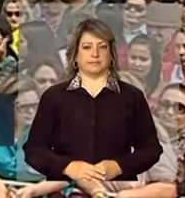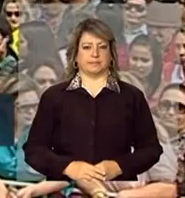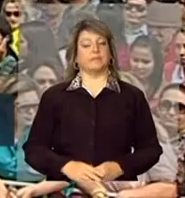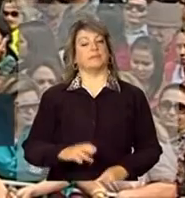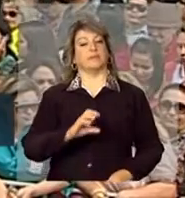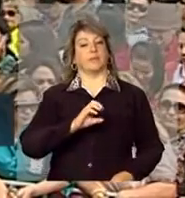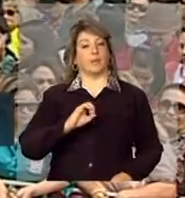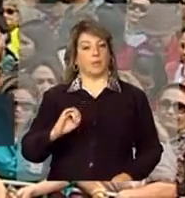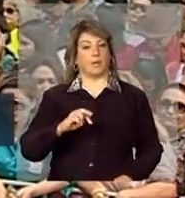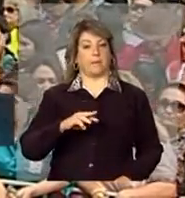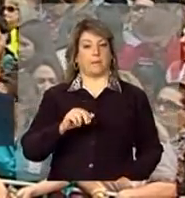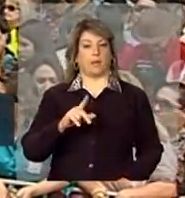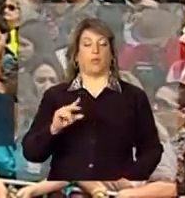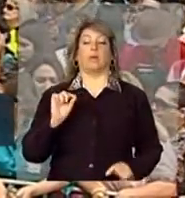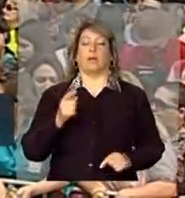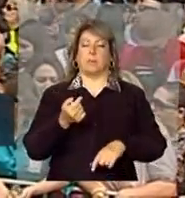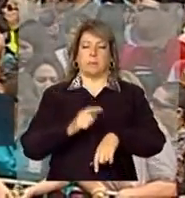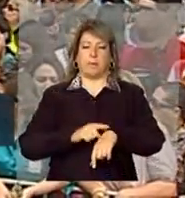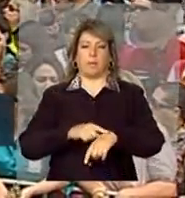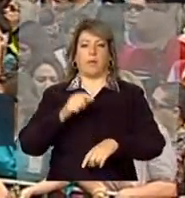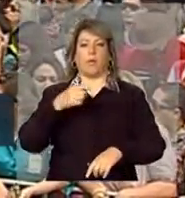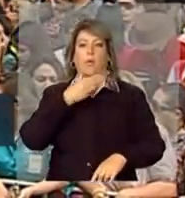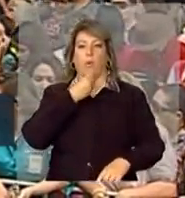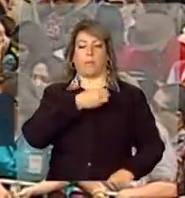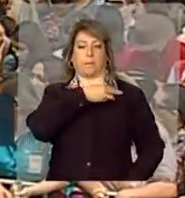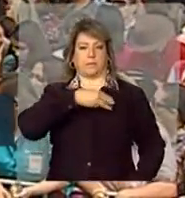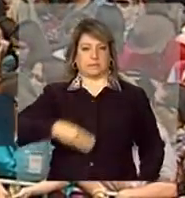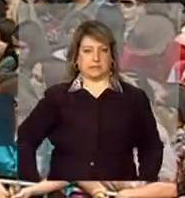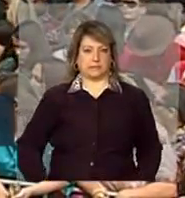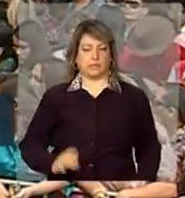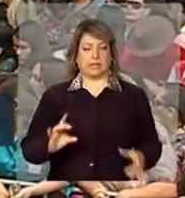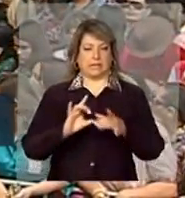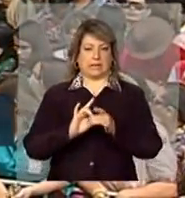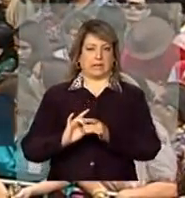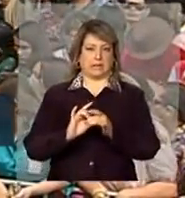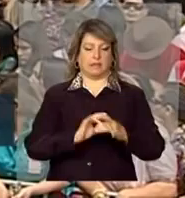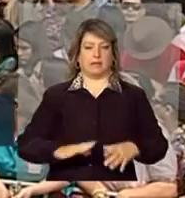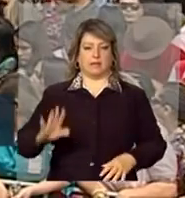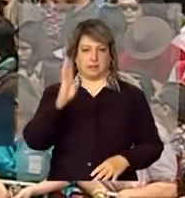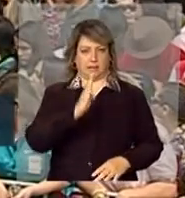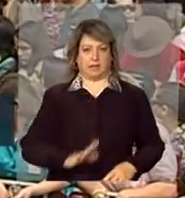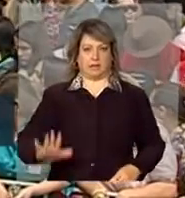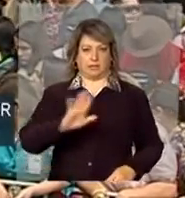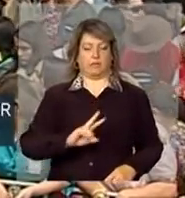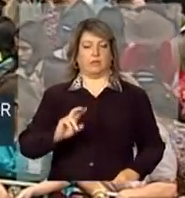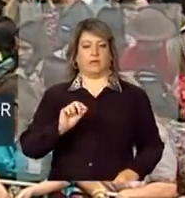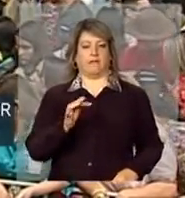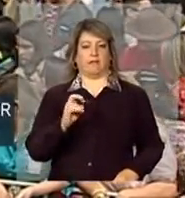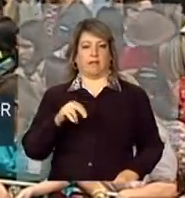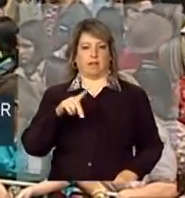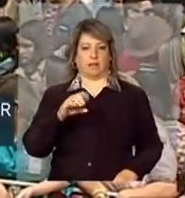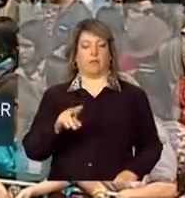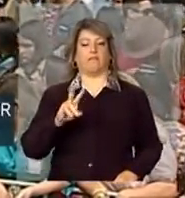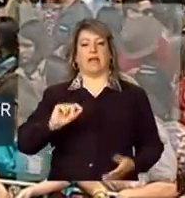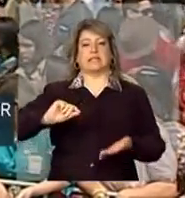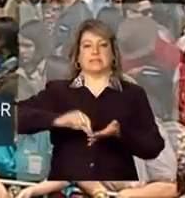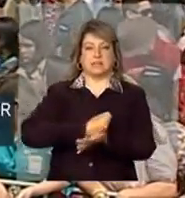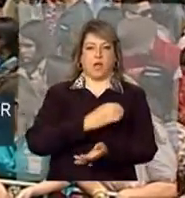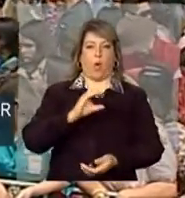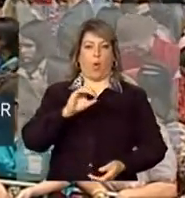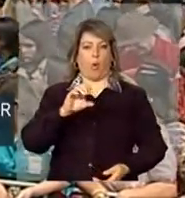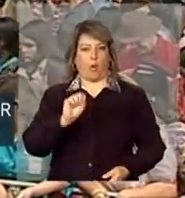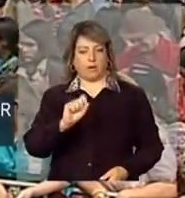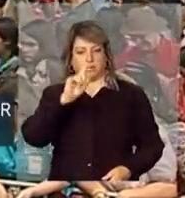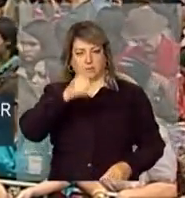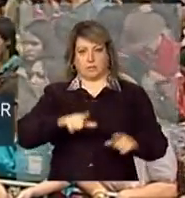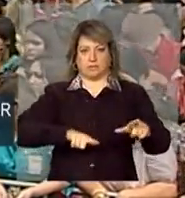Olá, Malu. Daqui a pouquinho, o ministro da Integração Nacional, Fernando Bezerra Coelho, vai assinar ordens de serviço para a construção